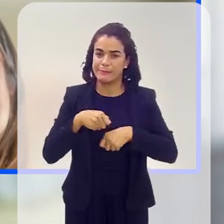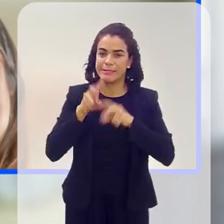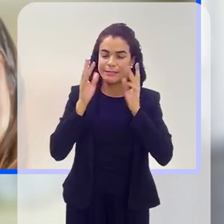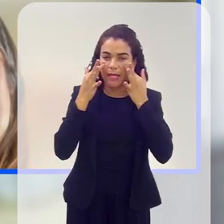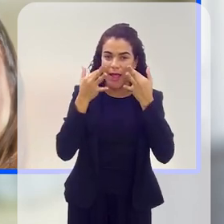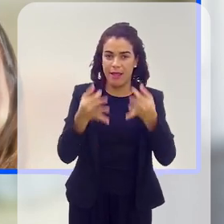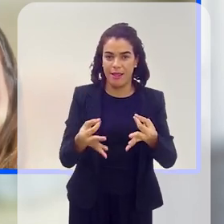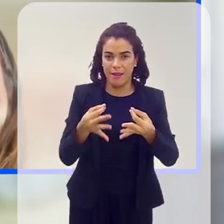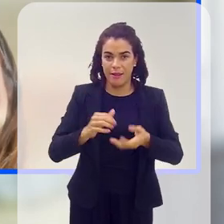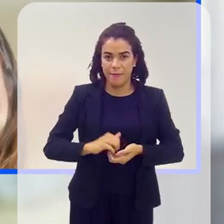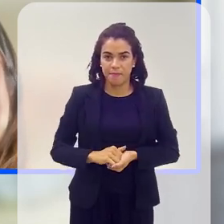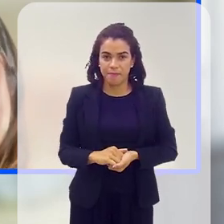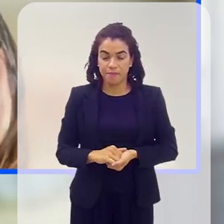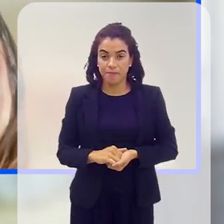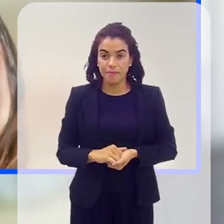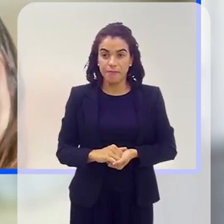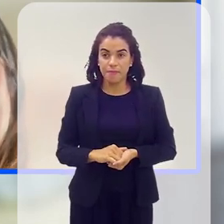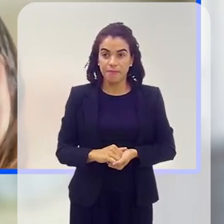olhadas.